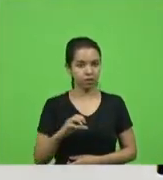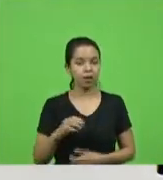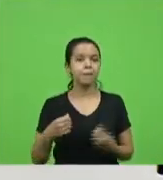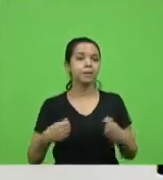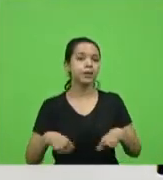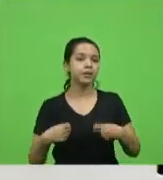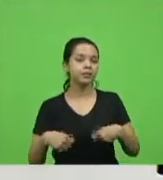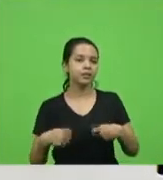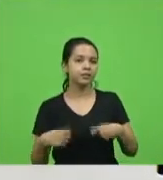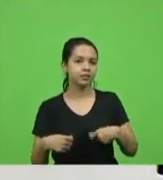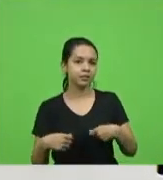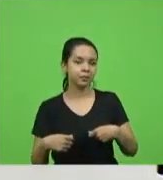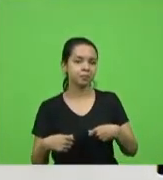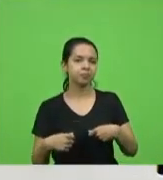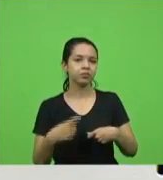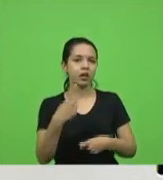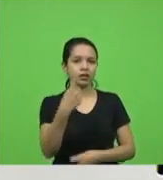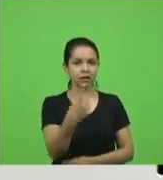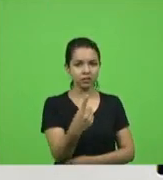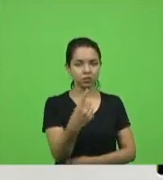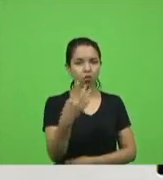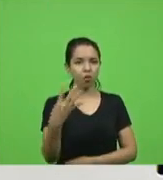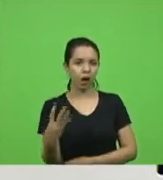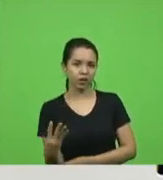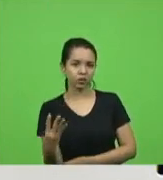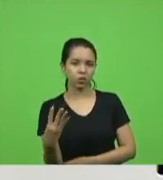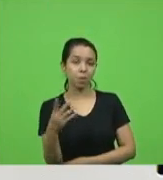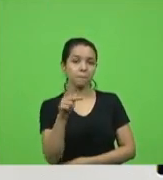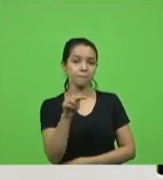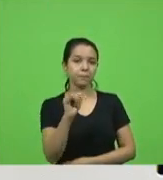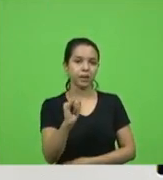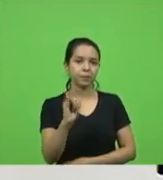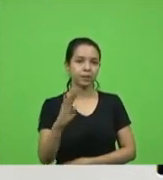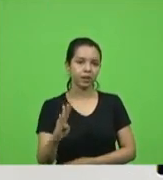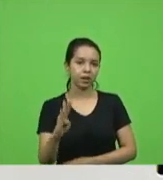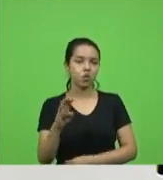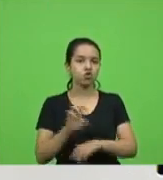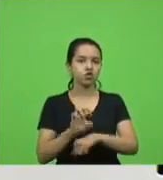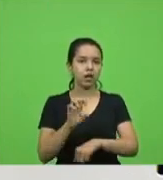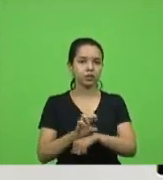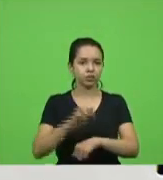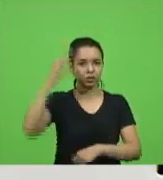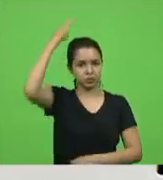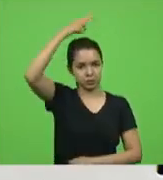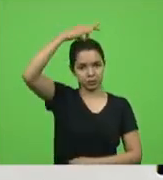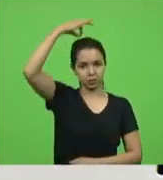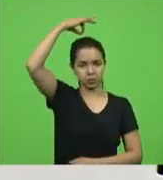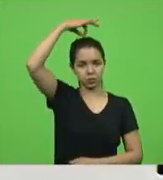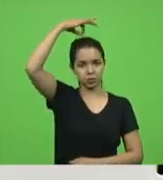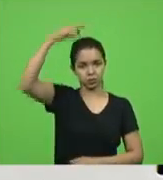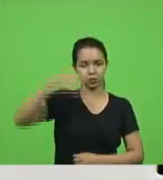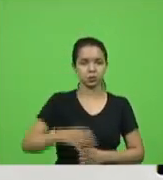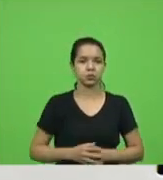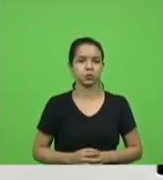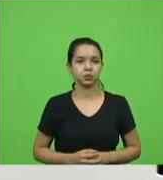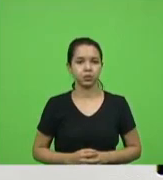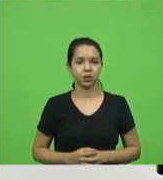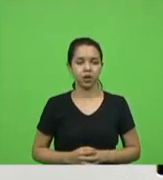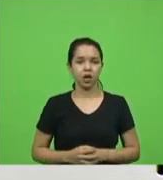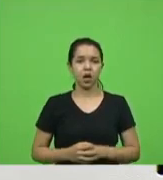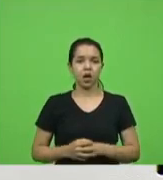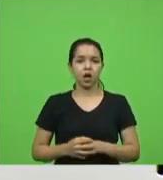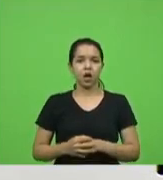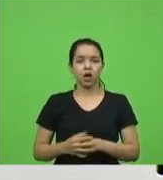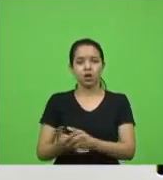14º PIB que é o estado do Espírito Santo para que pudesse ajudar os